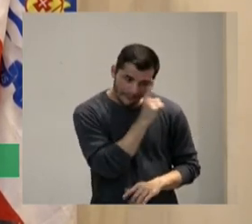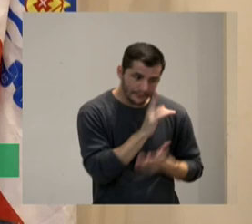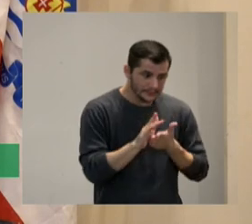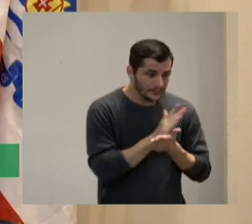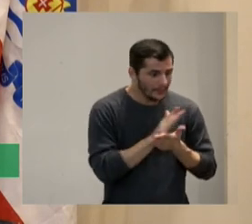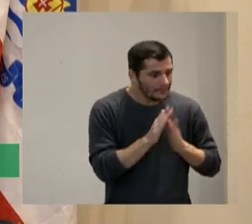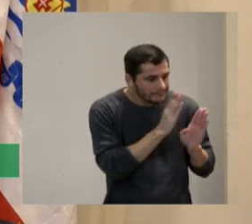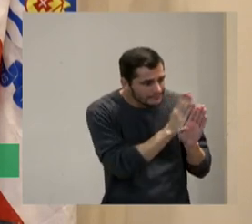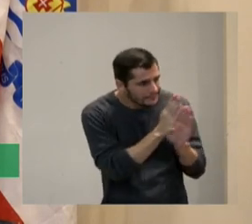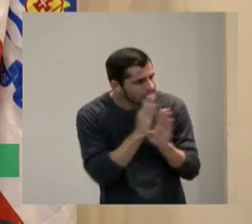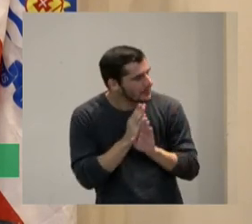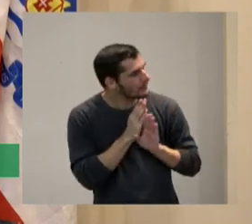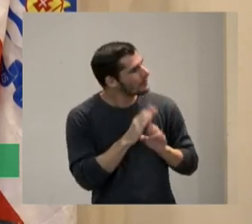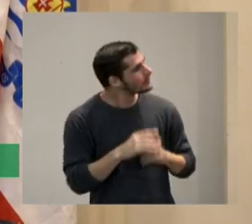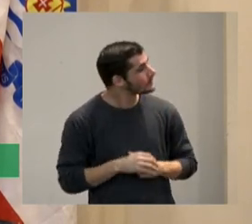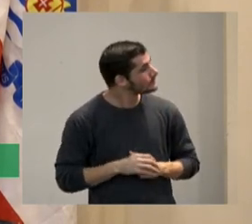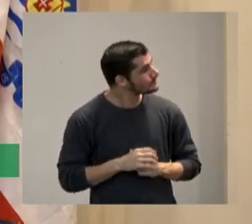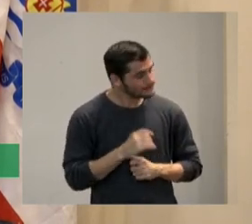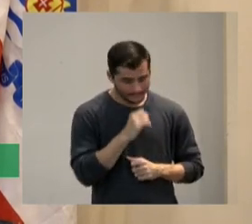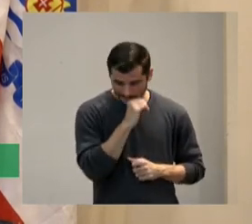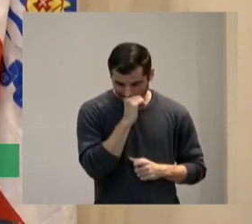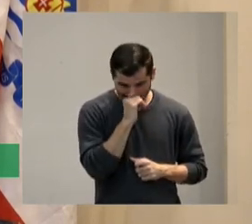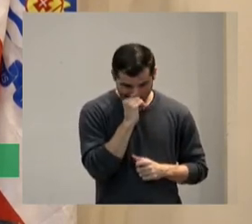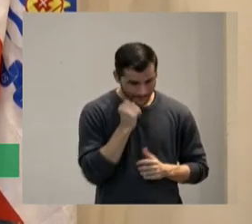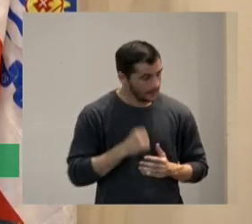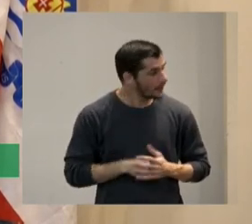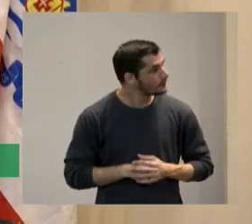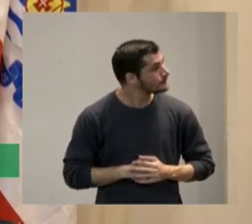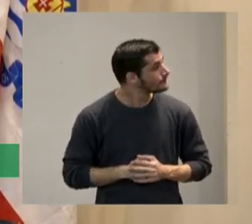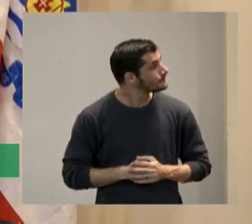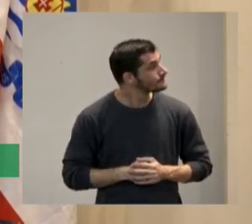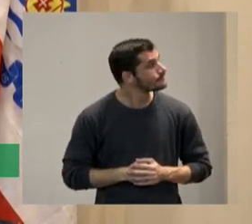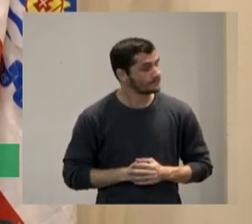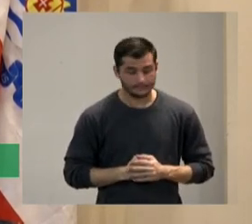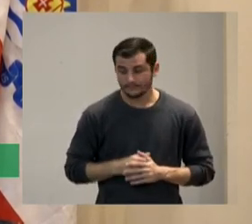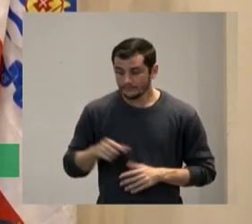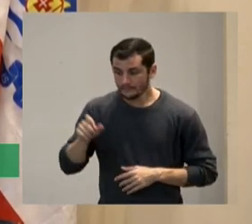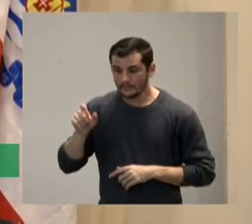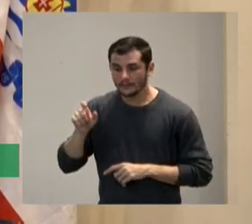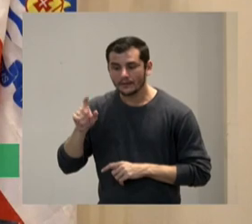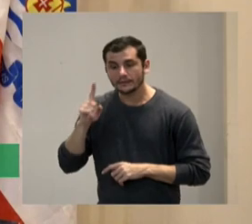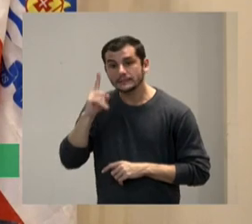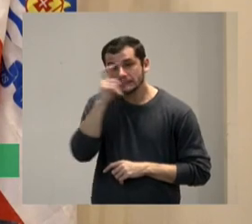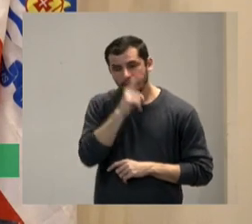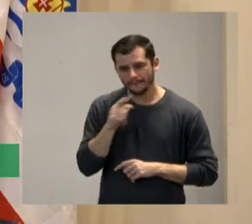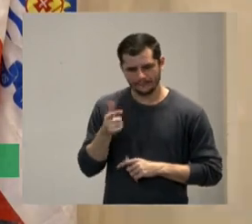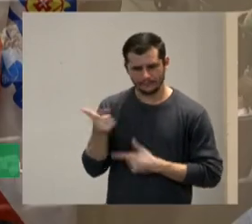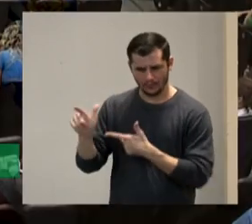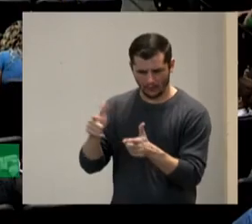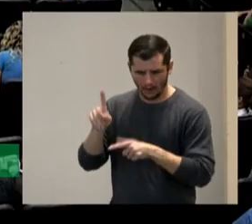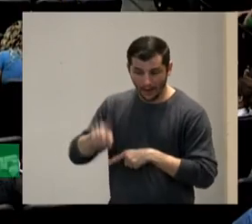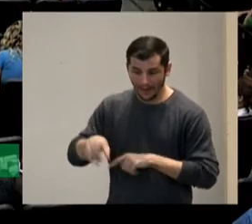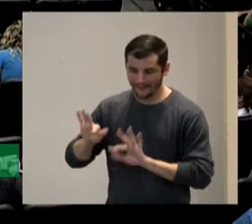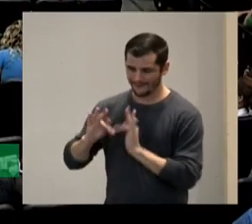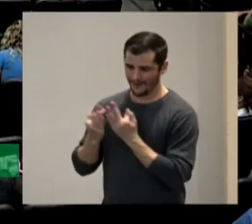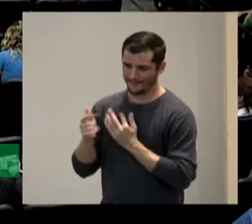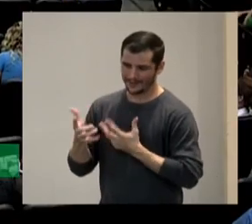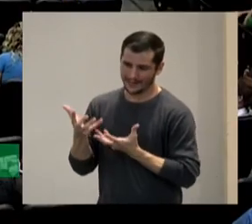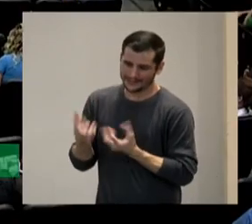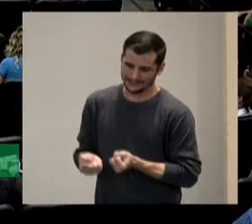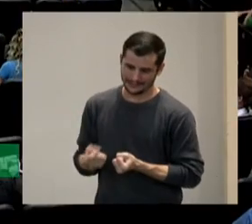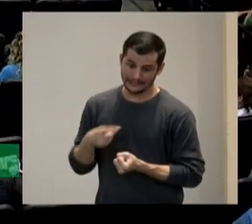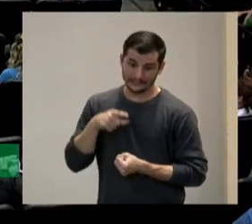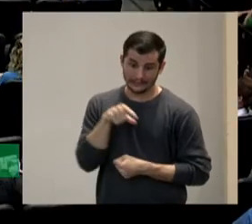dificuldade que a gente vê é às vezes a aceitação da família teve um caso num colégio técnico que o